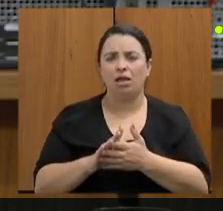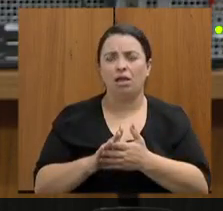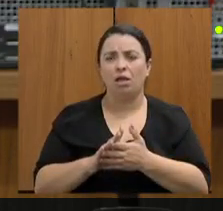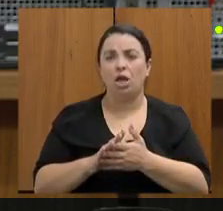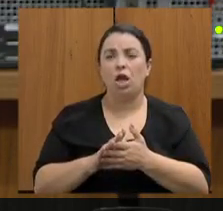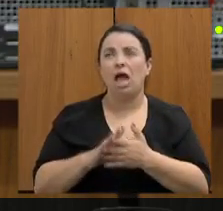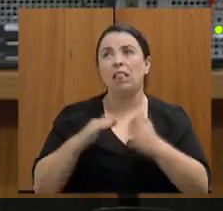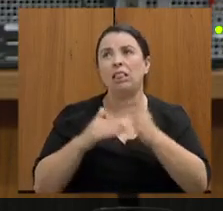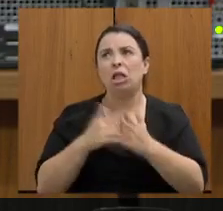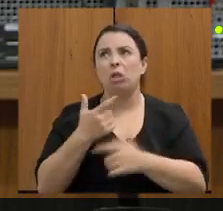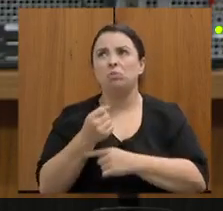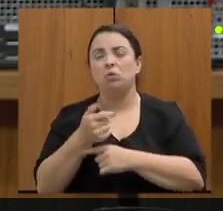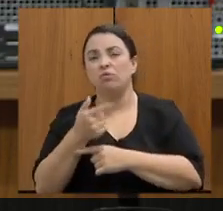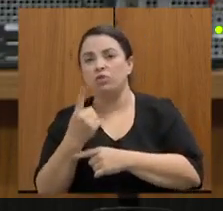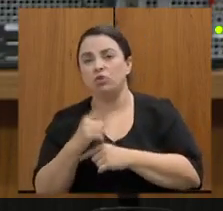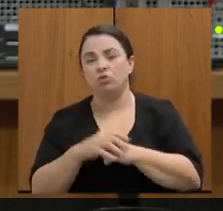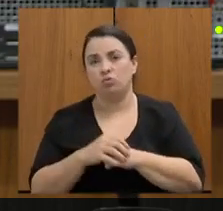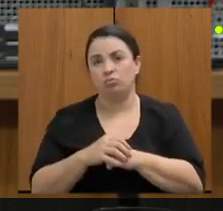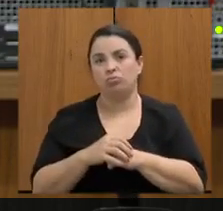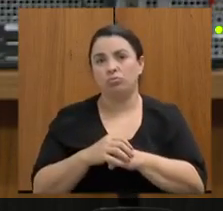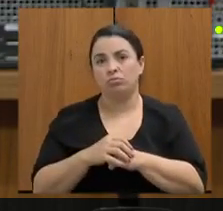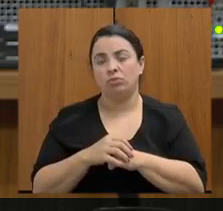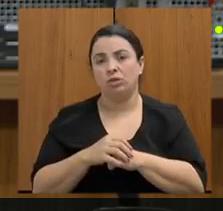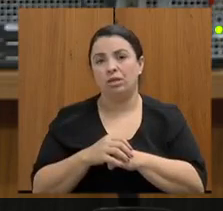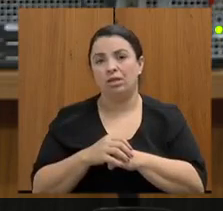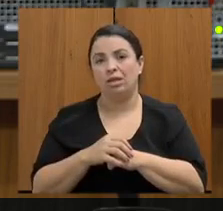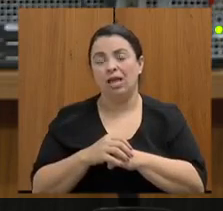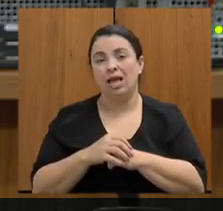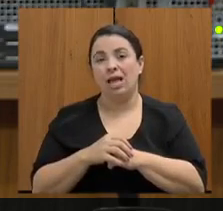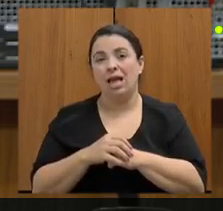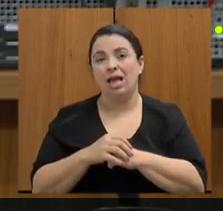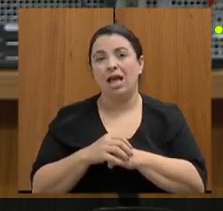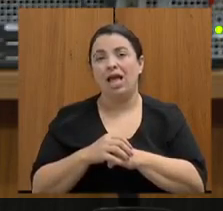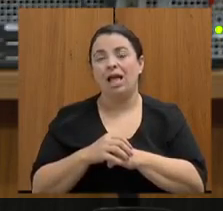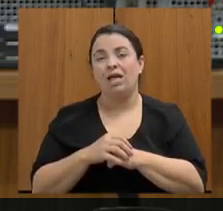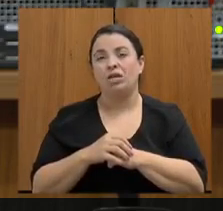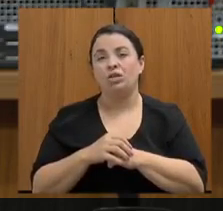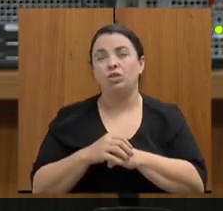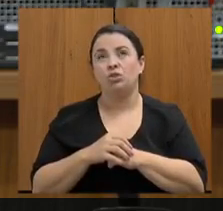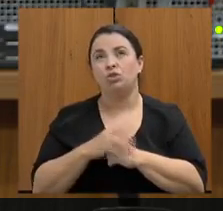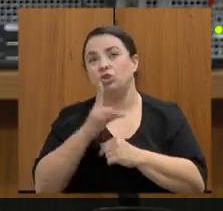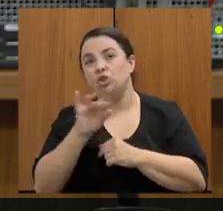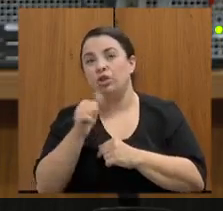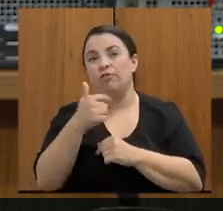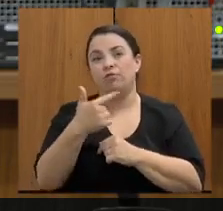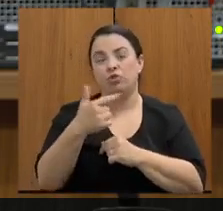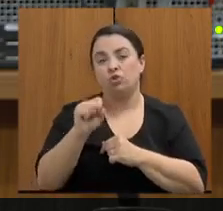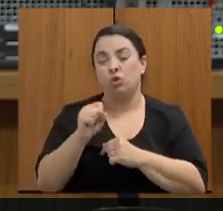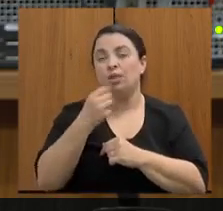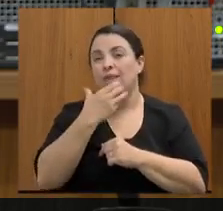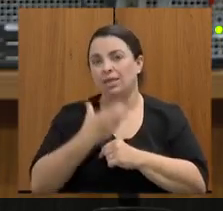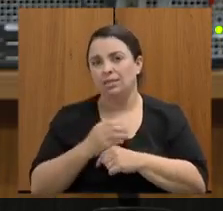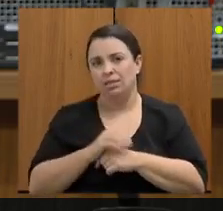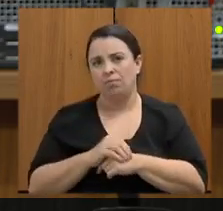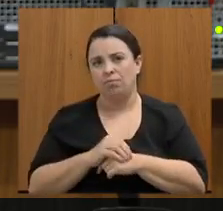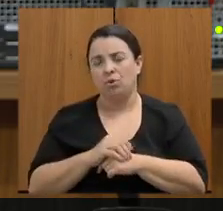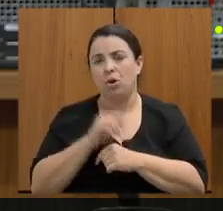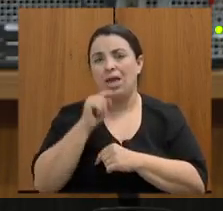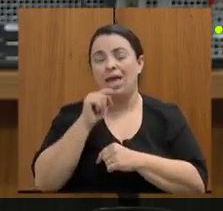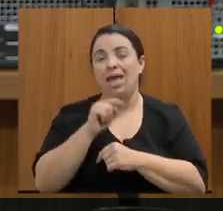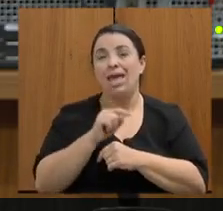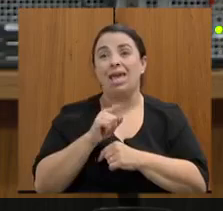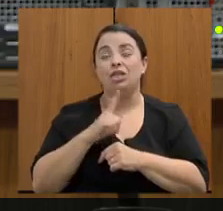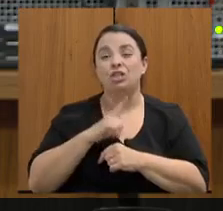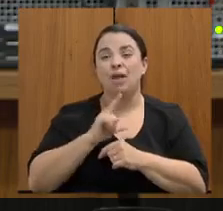todos os smartphones deverão ser entregues impreterivelmente até 28 de dezembro de 2021 esse impreterivelmente